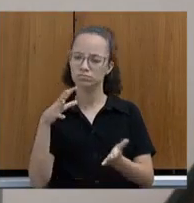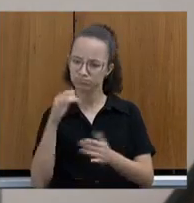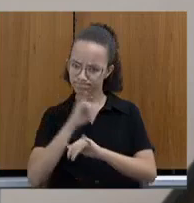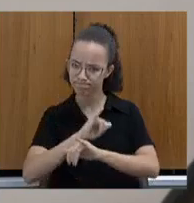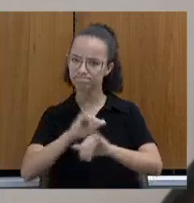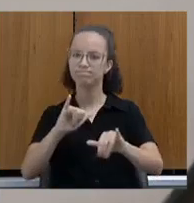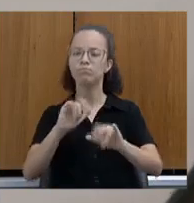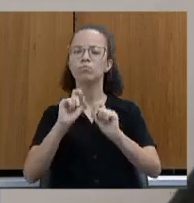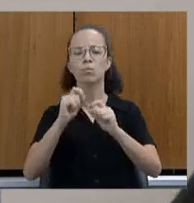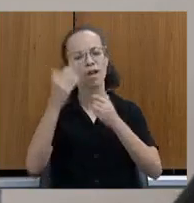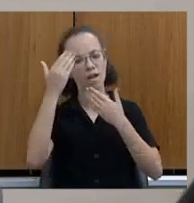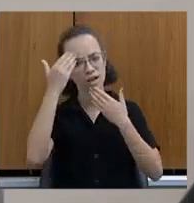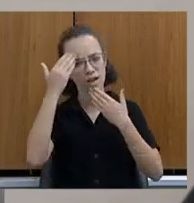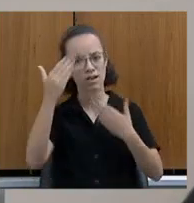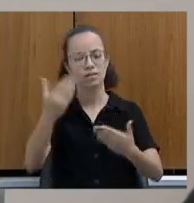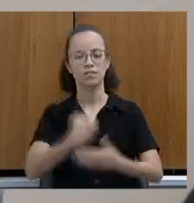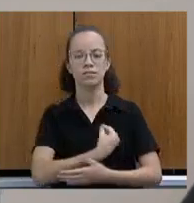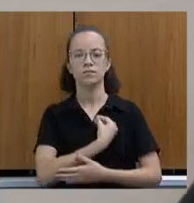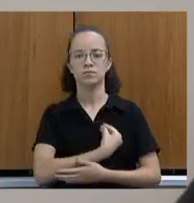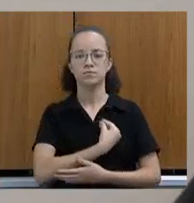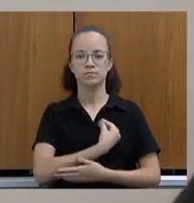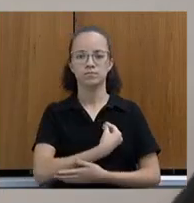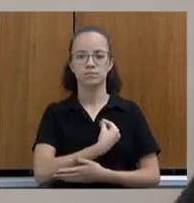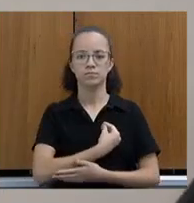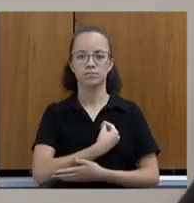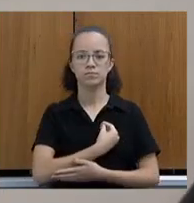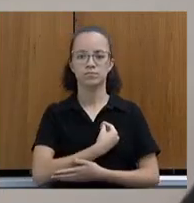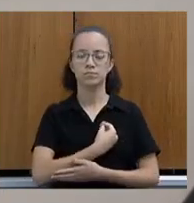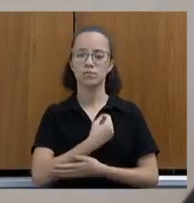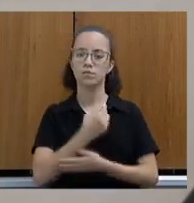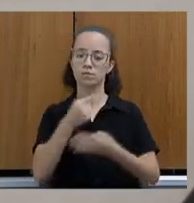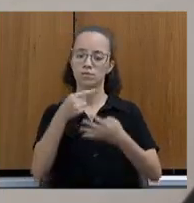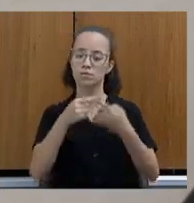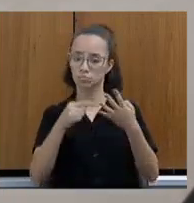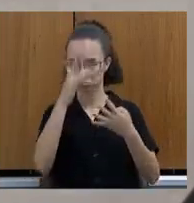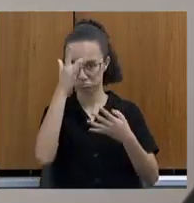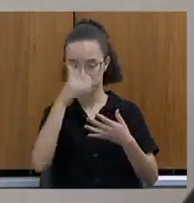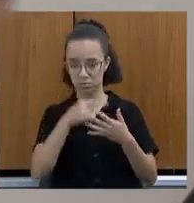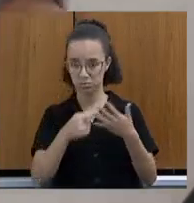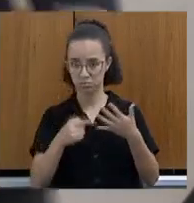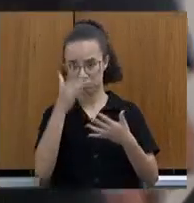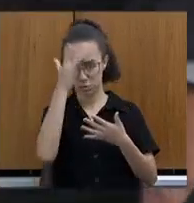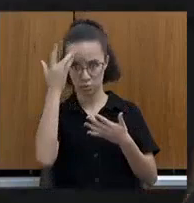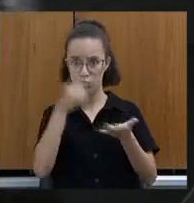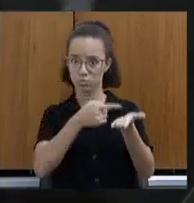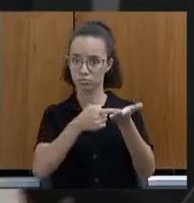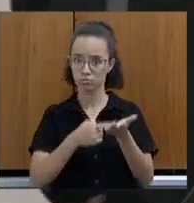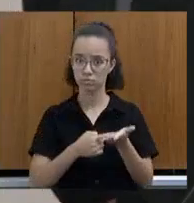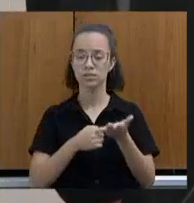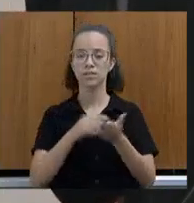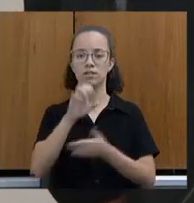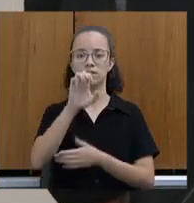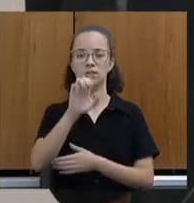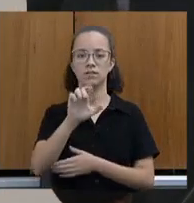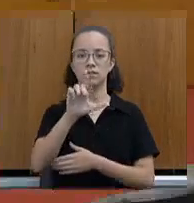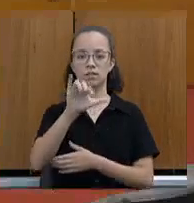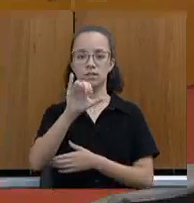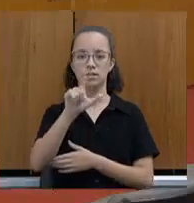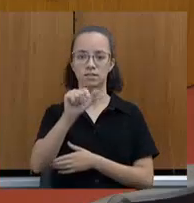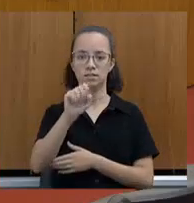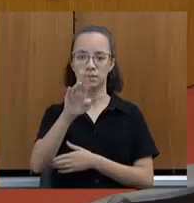agradece a presença dos seguintes convidados. Elisabeth Juca de Melo,